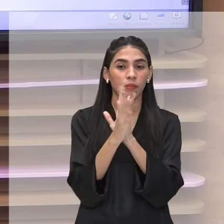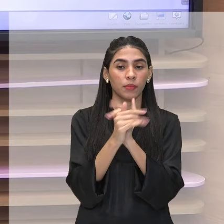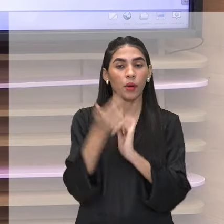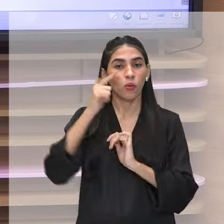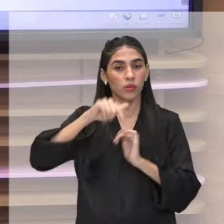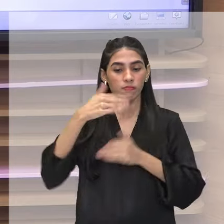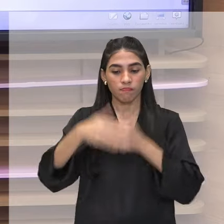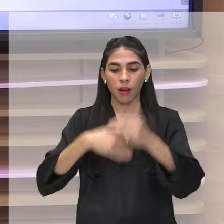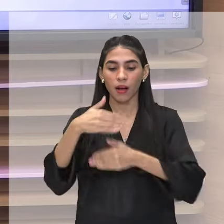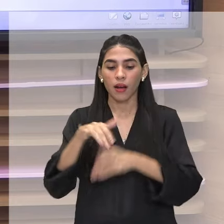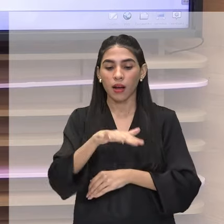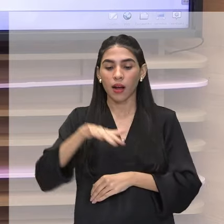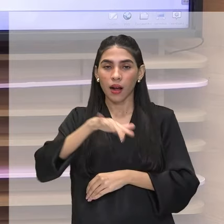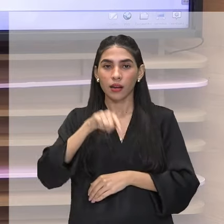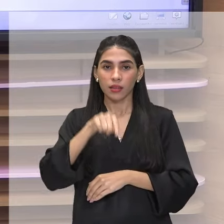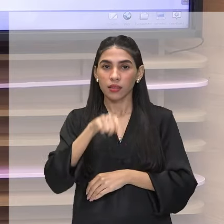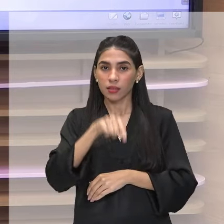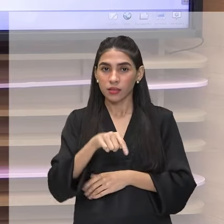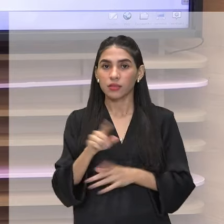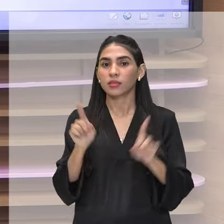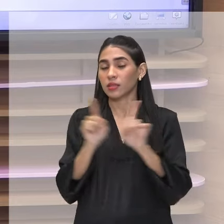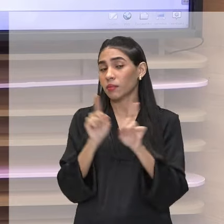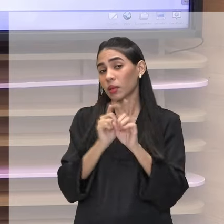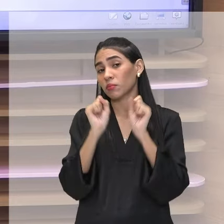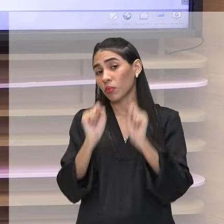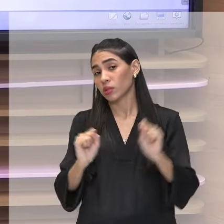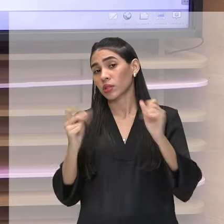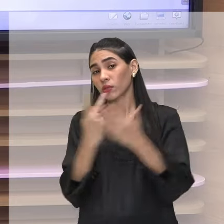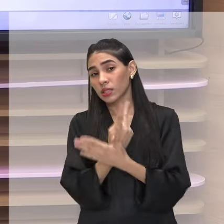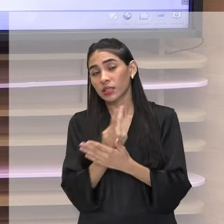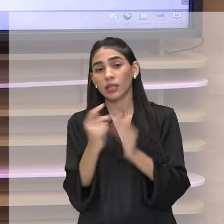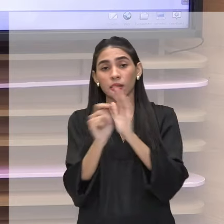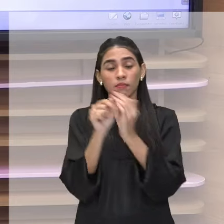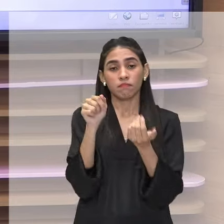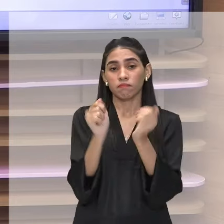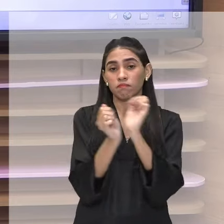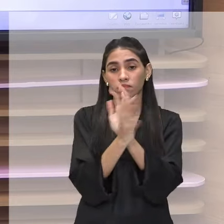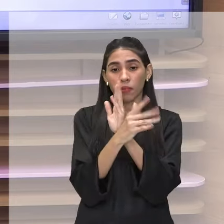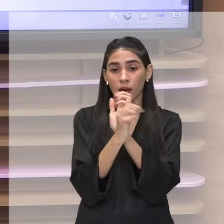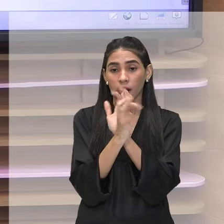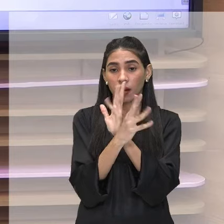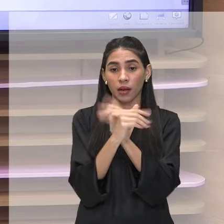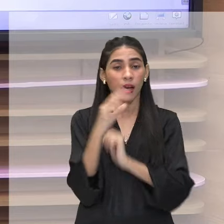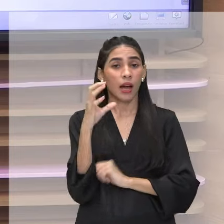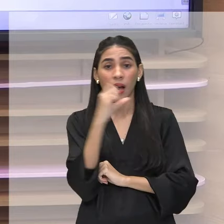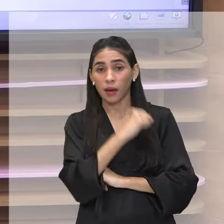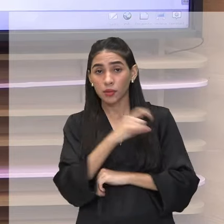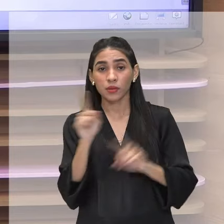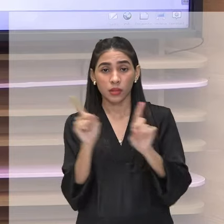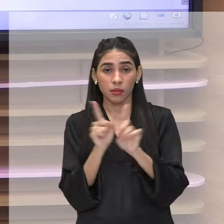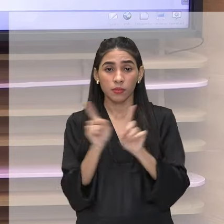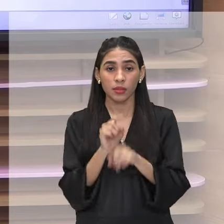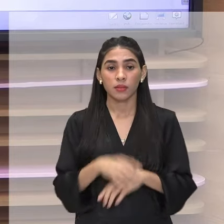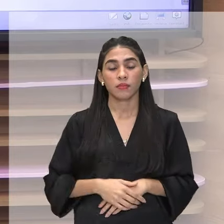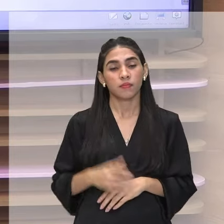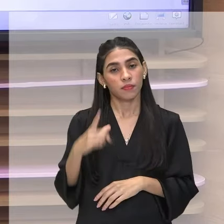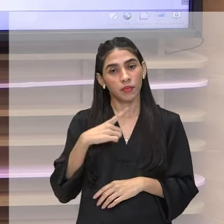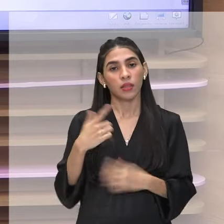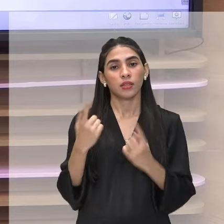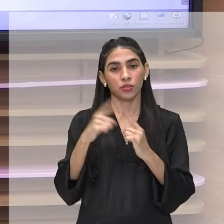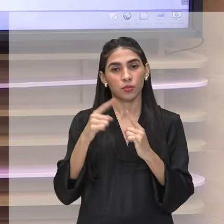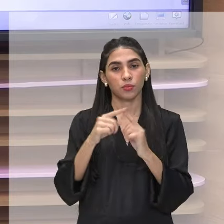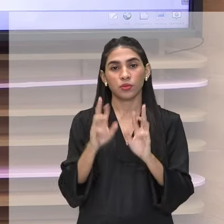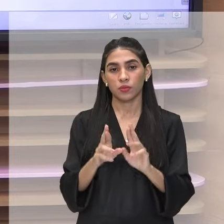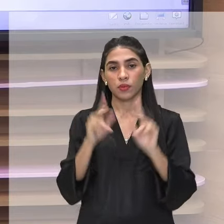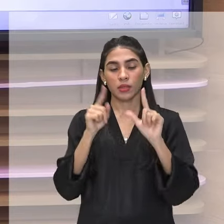desenvolver naquele espaço, assim também pode acontecer a mortalidade, ela pode morrer também muito rápido, tá? Então, tem essa diferença aí da